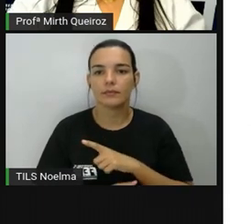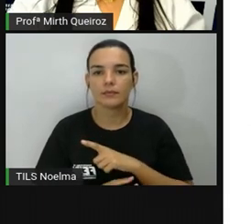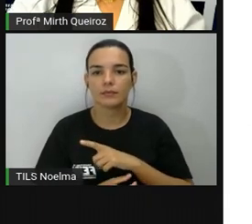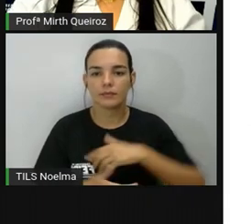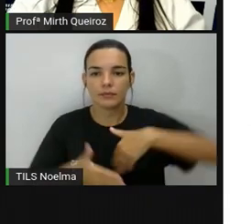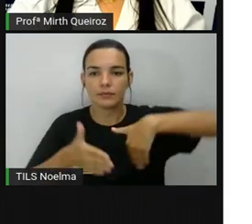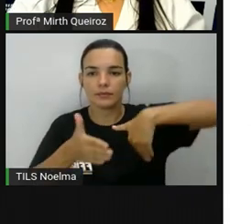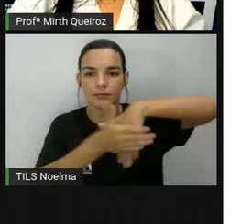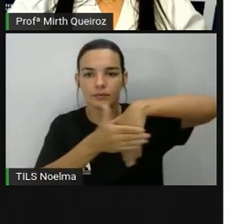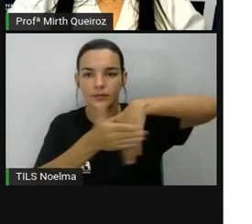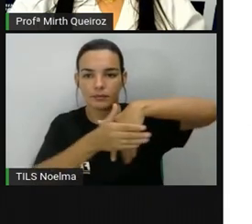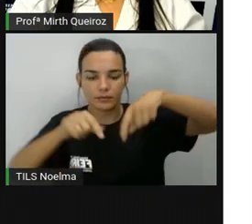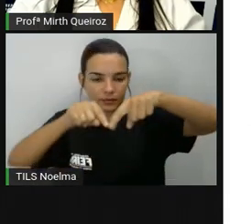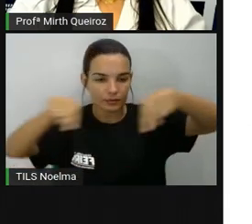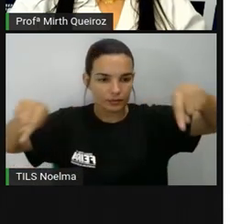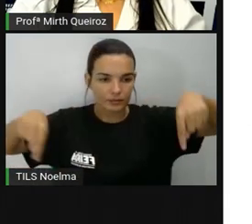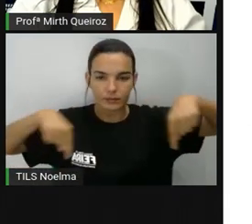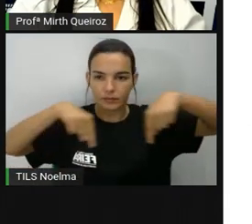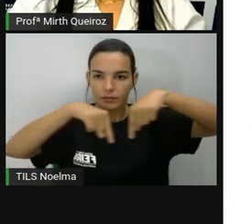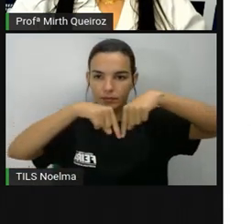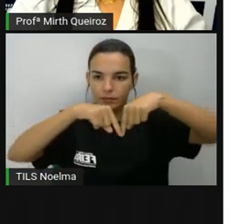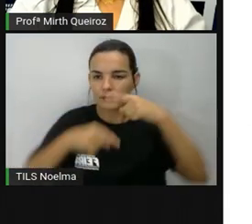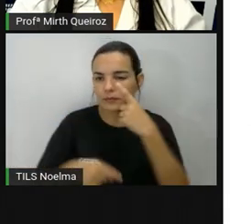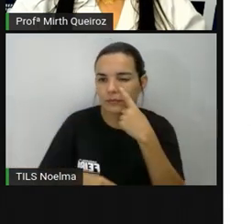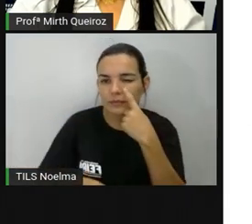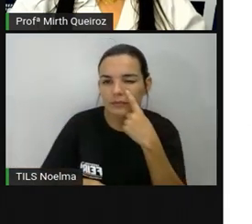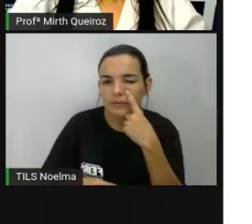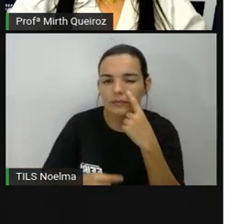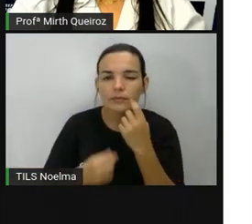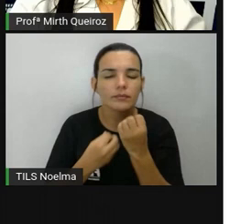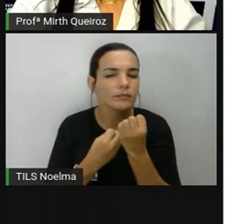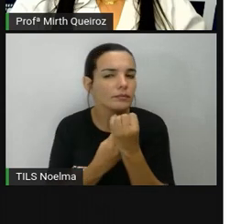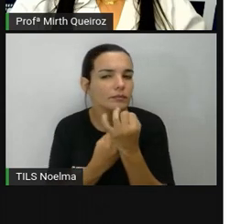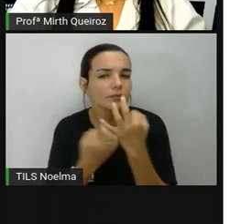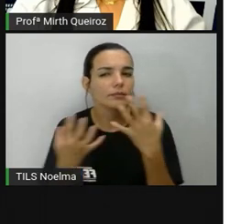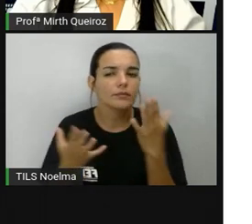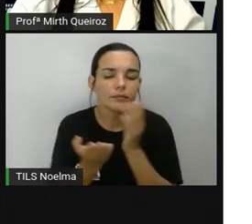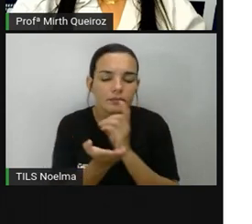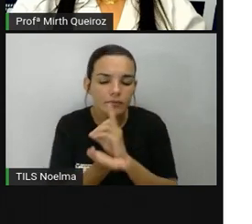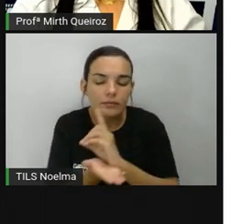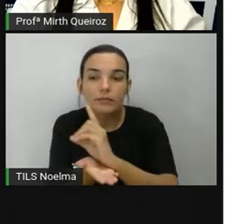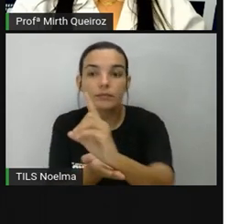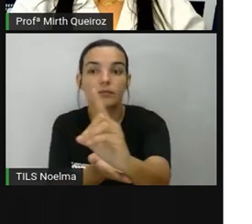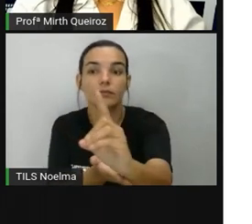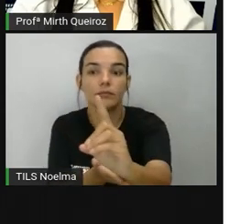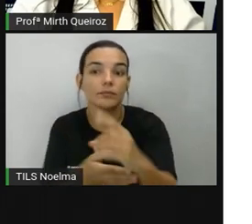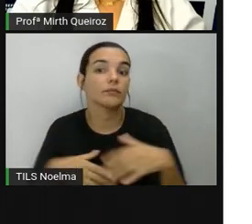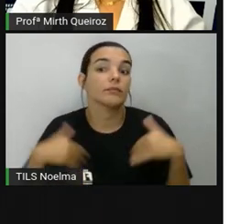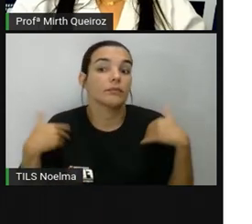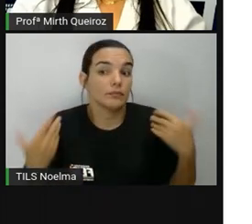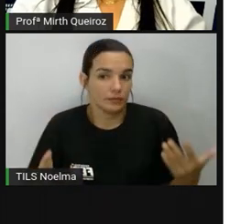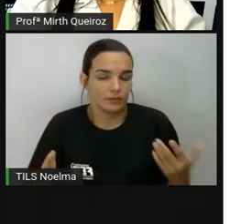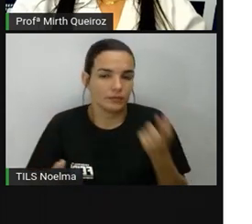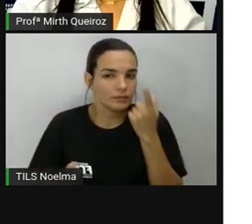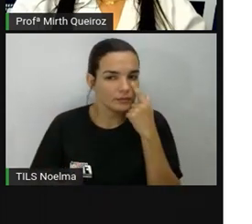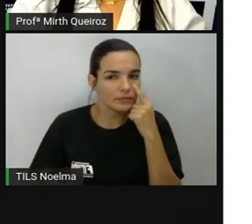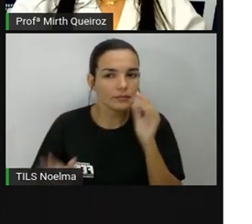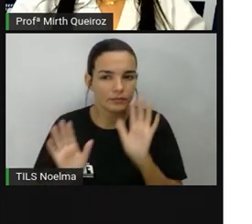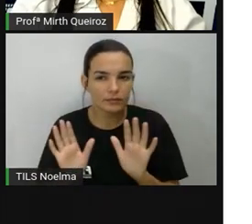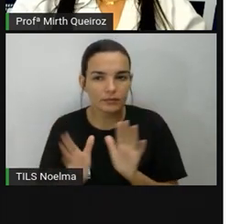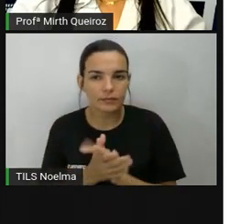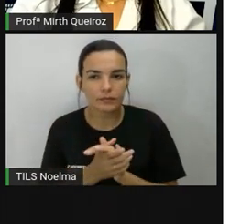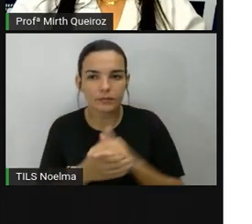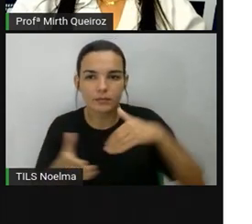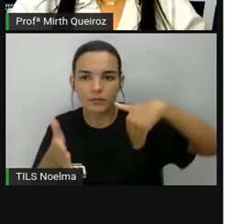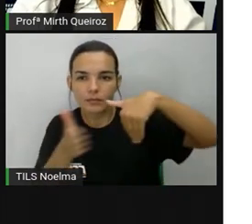campo de futebol e a gente vai descobrir as direções de cada jogada, certo? Então, nós temos